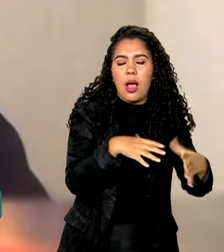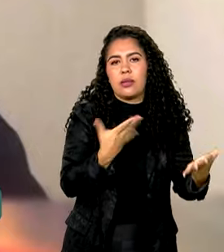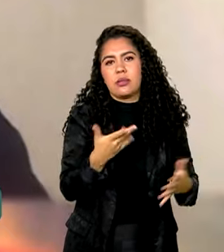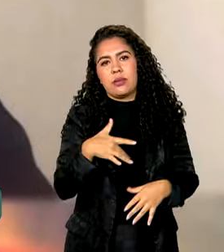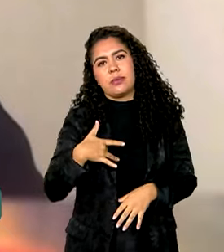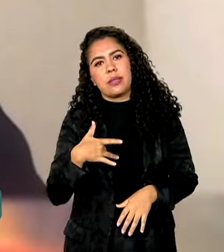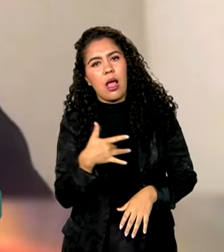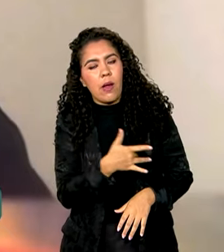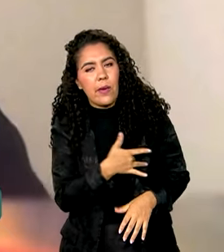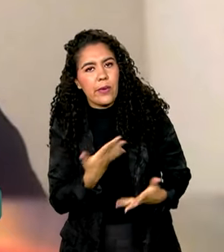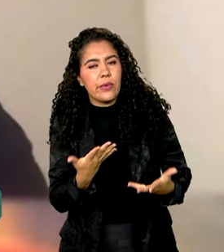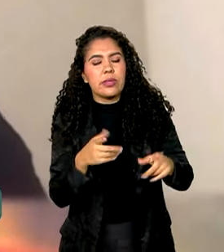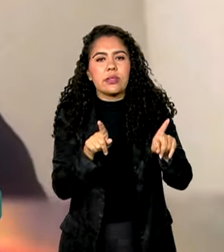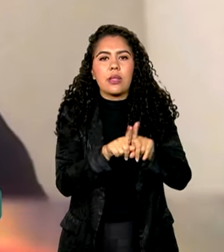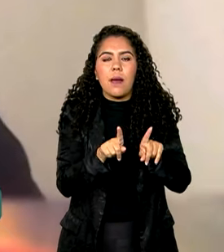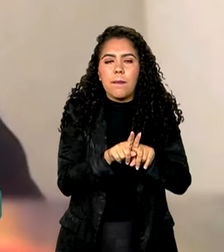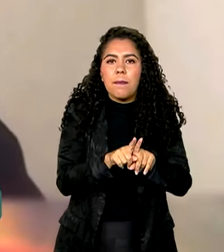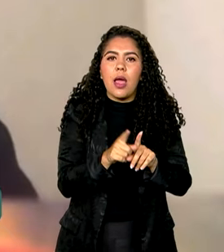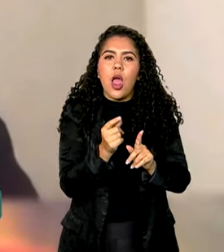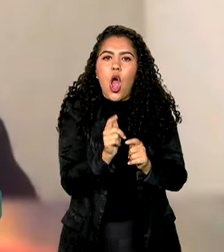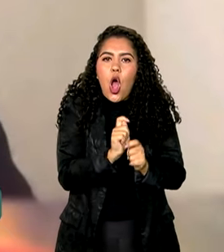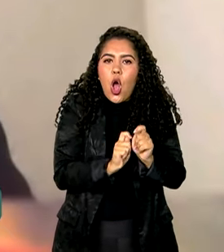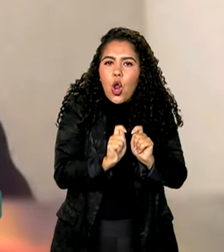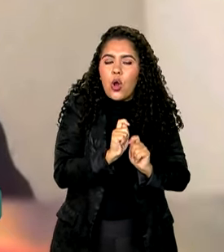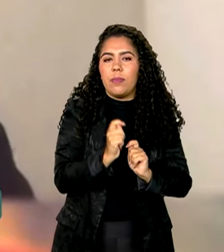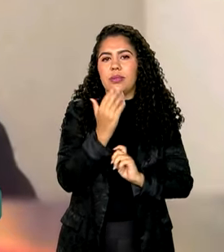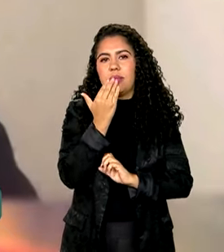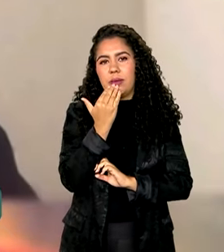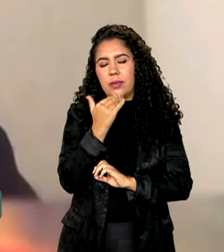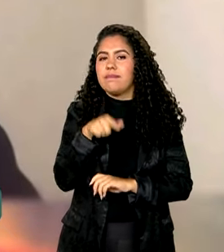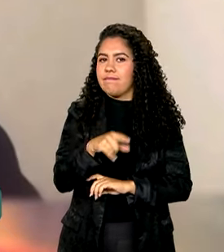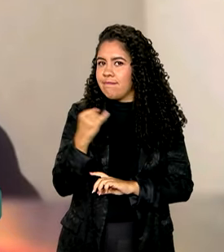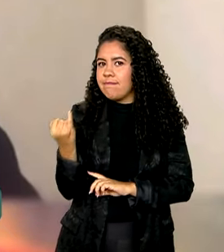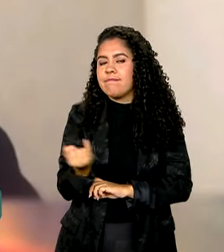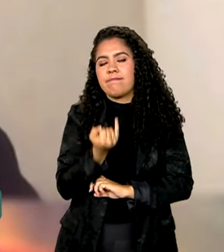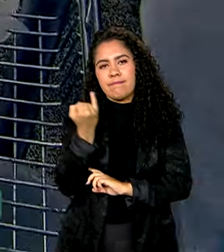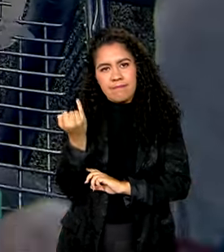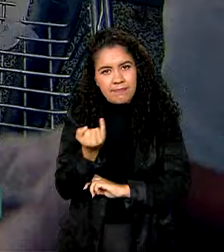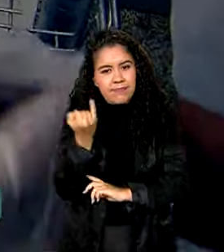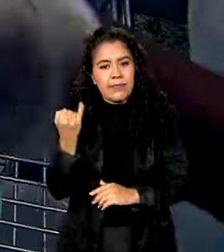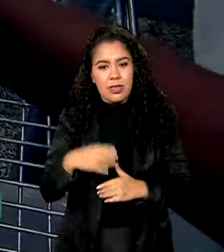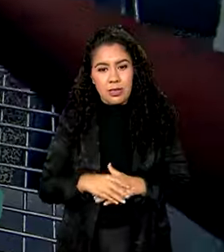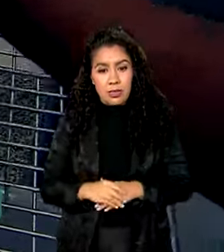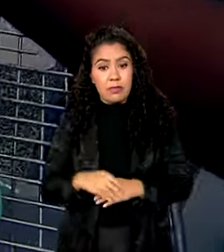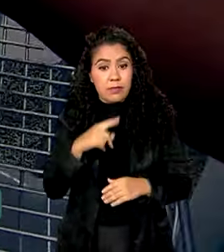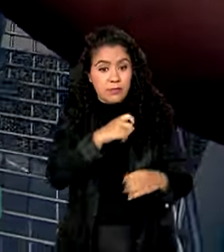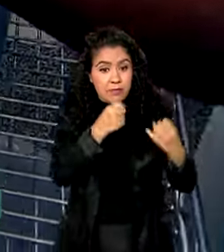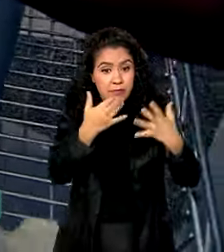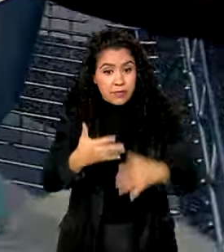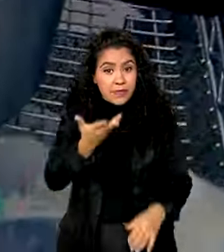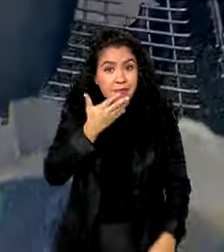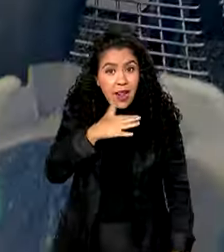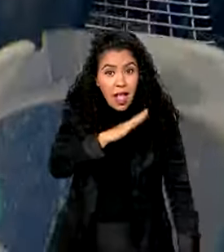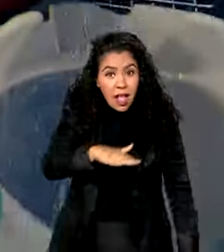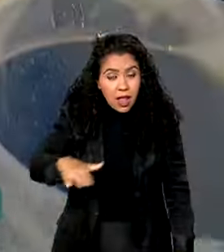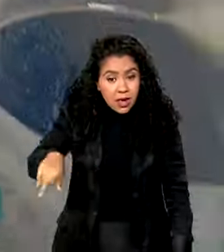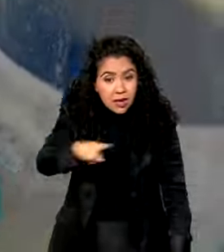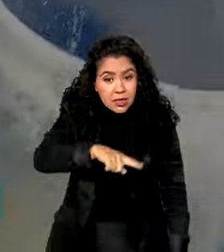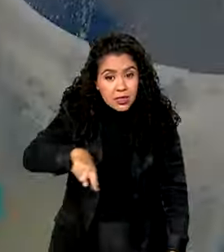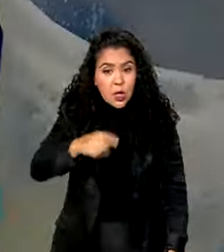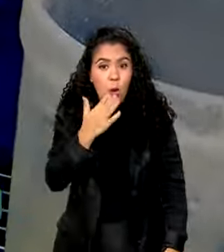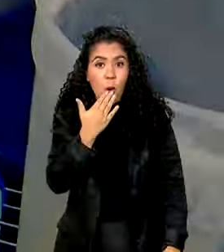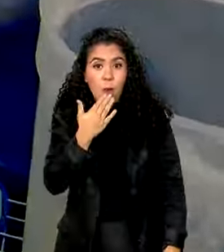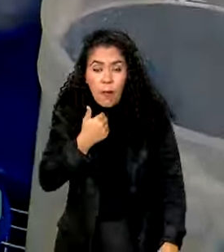saúde e economiza na alimentação. Então é muito importante essa alimentação. Para que essa criançada possa comer